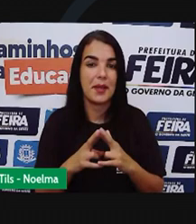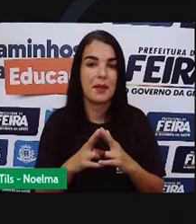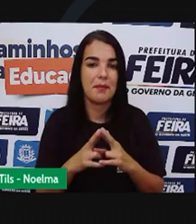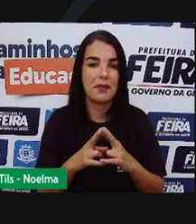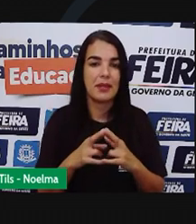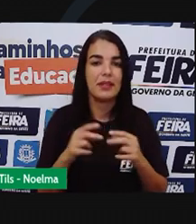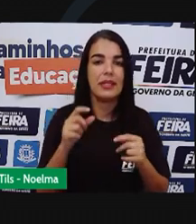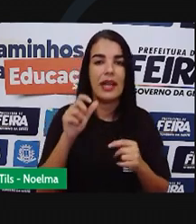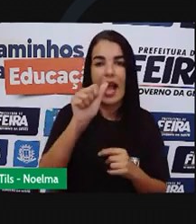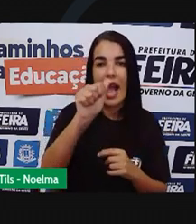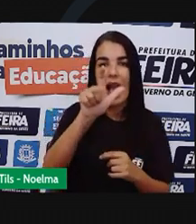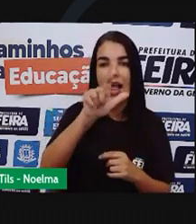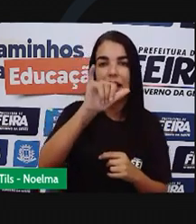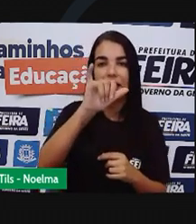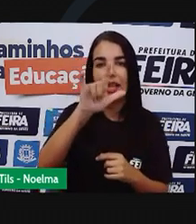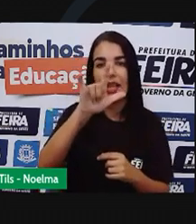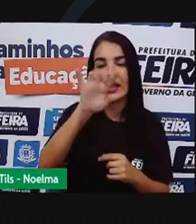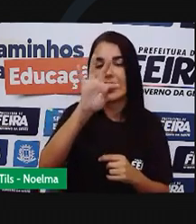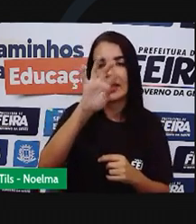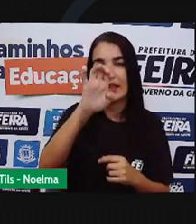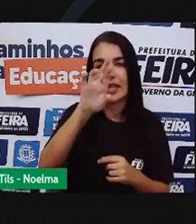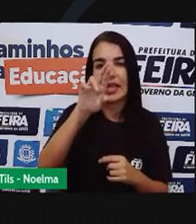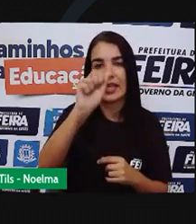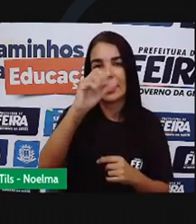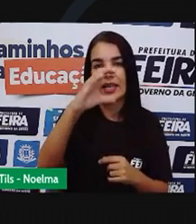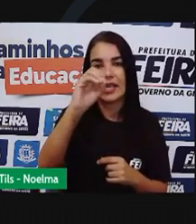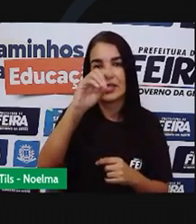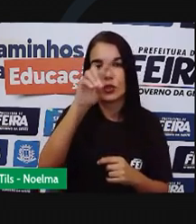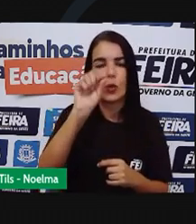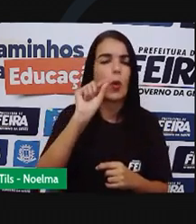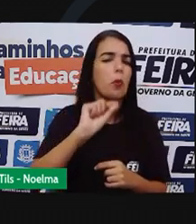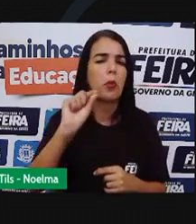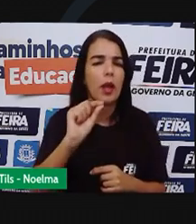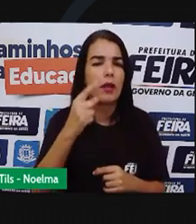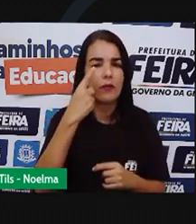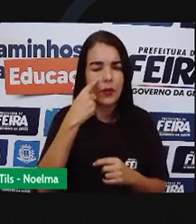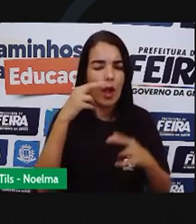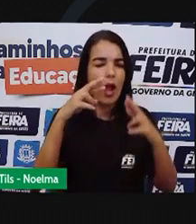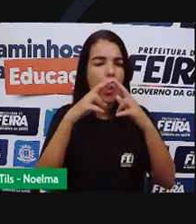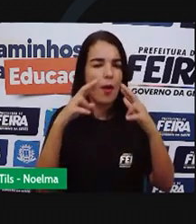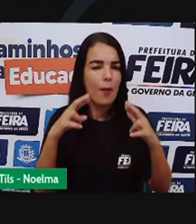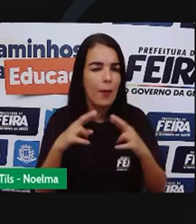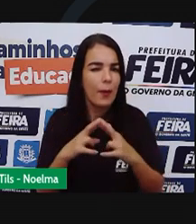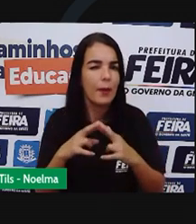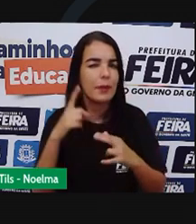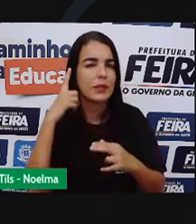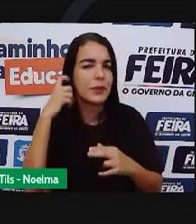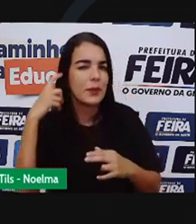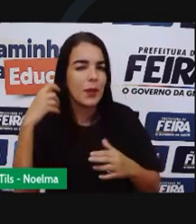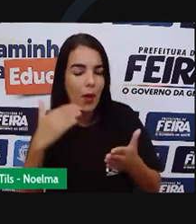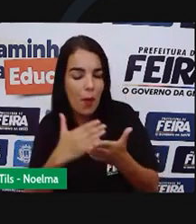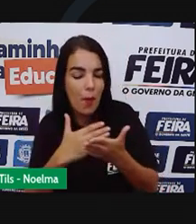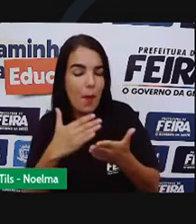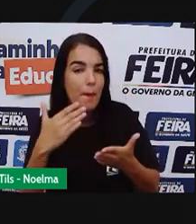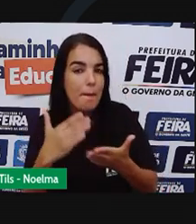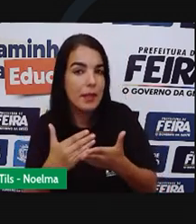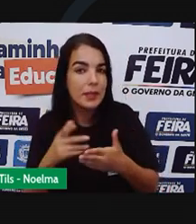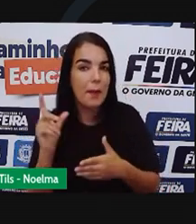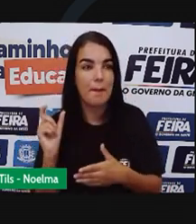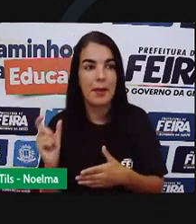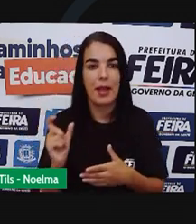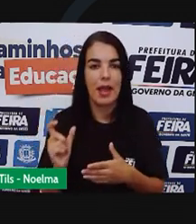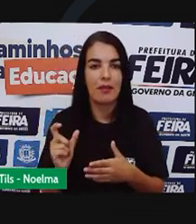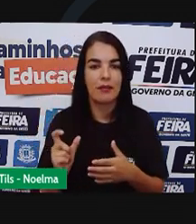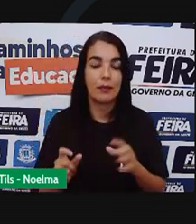viu Que aliterações São semelhanças sonoras Que aparecem no começo De palavras E que rimas